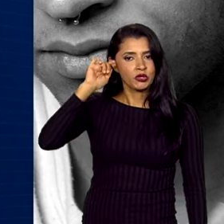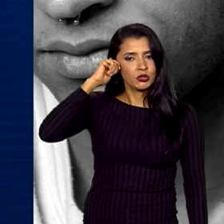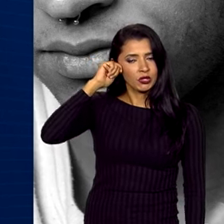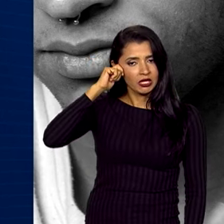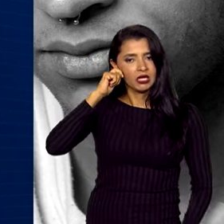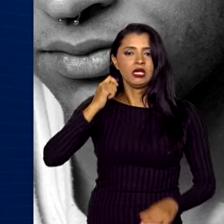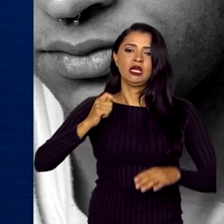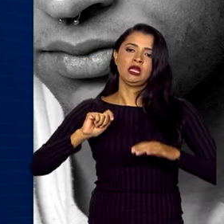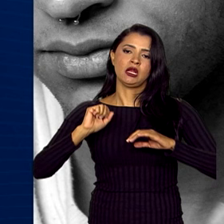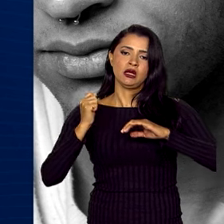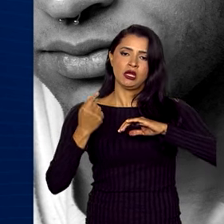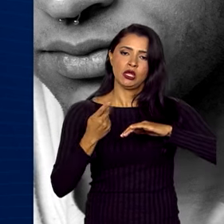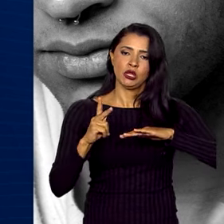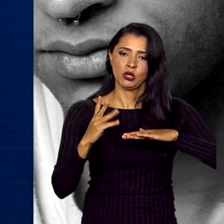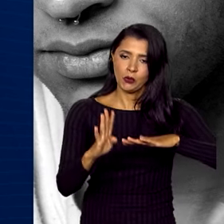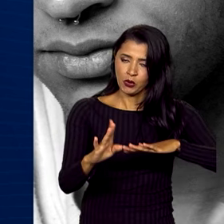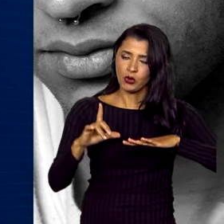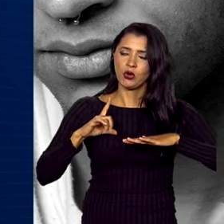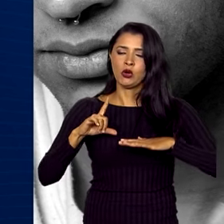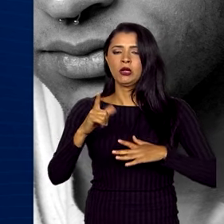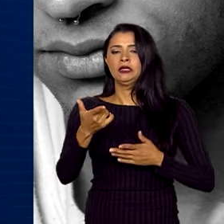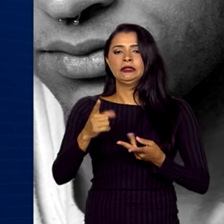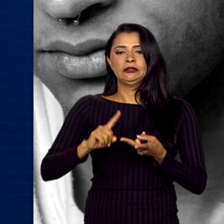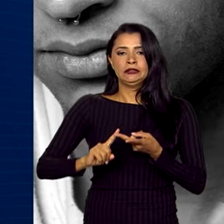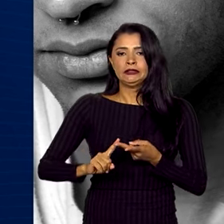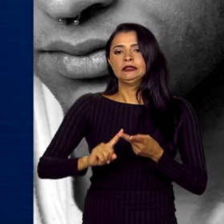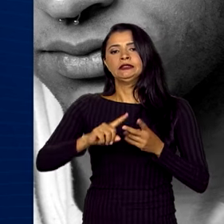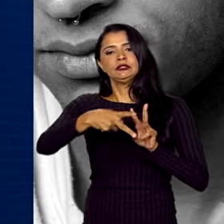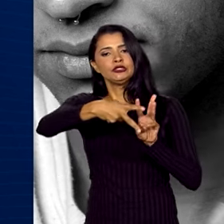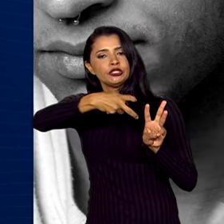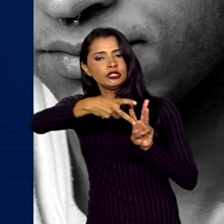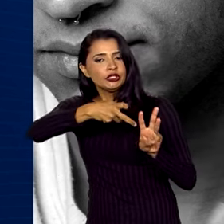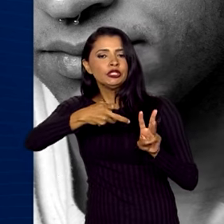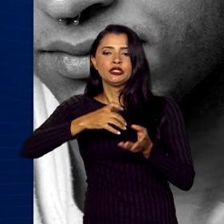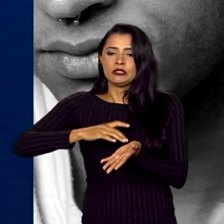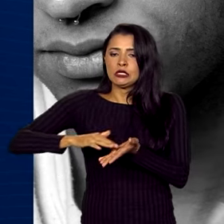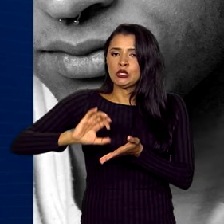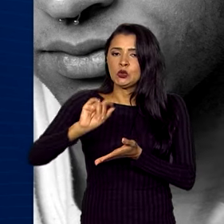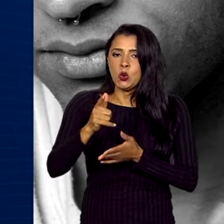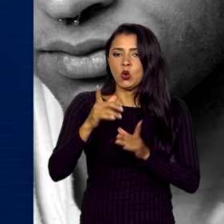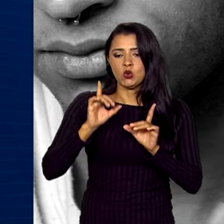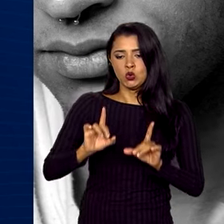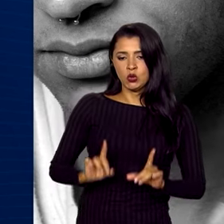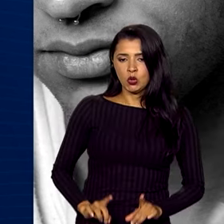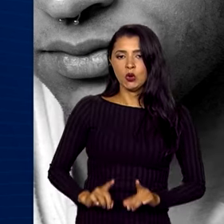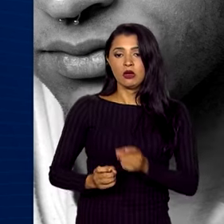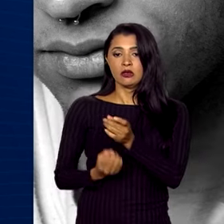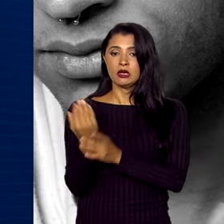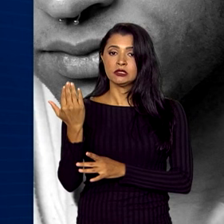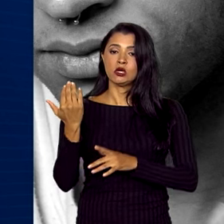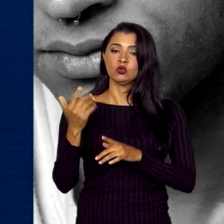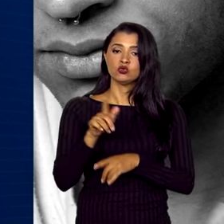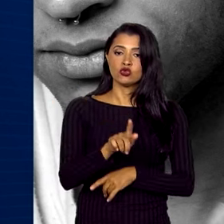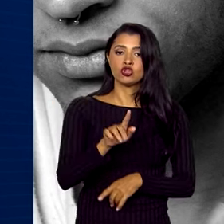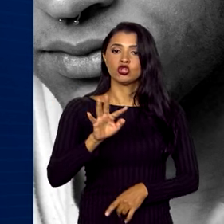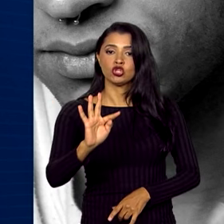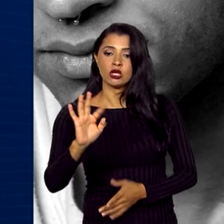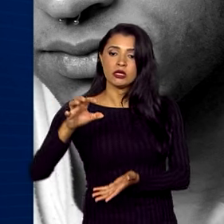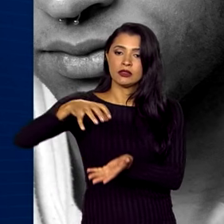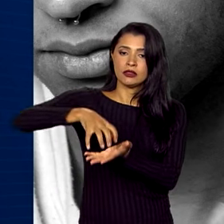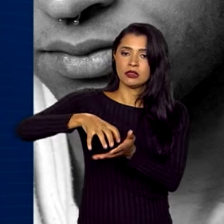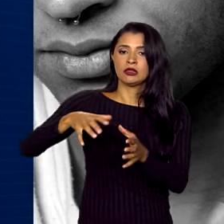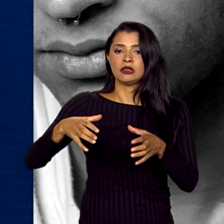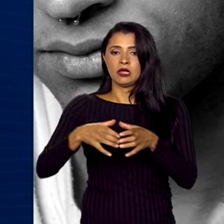quilombolas, indígenas, ciganas ou com deficiência, a criação do Grupo de Trabalho Interministerial de Comunicação